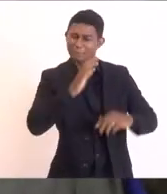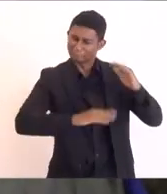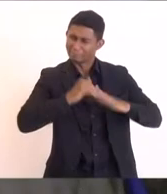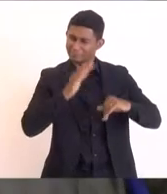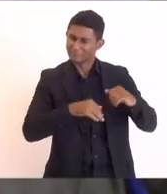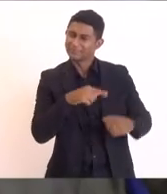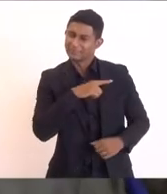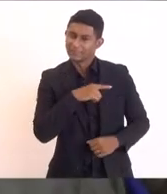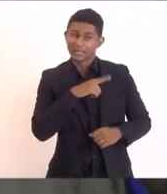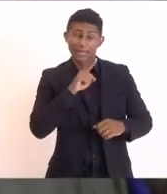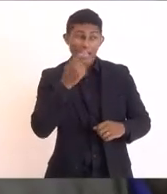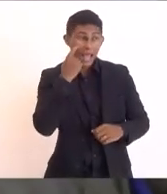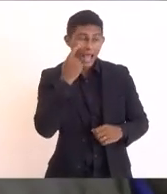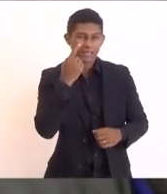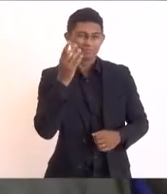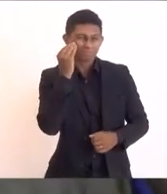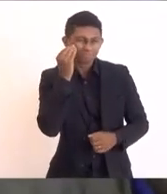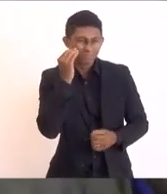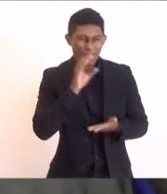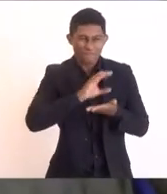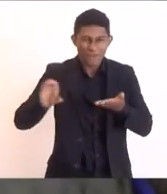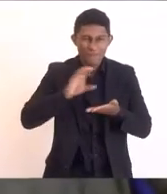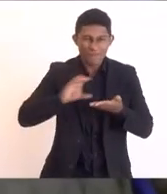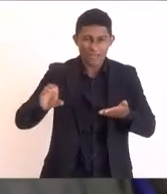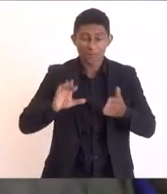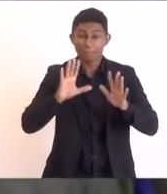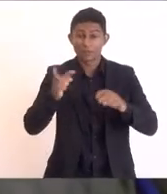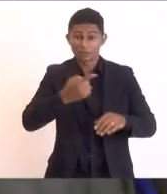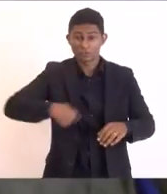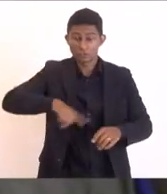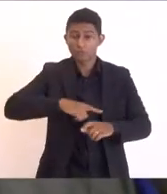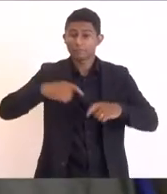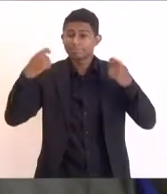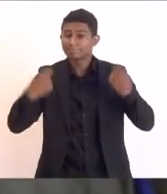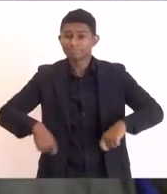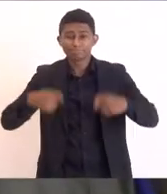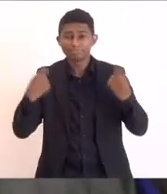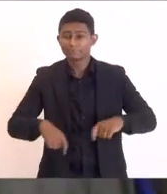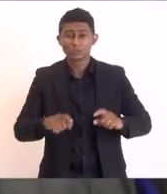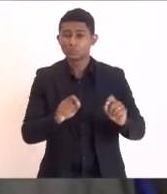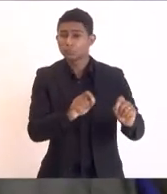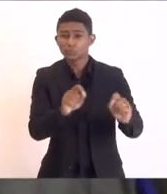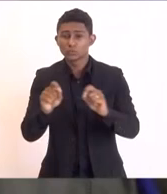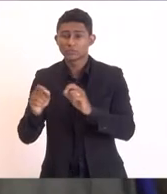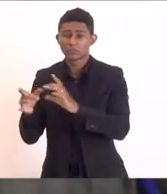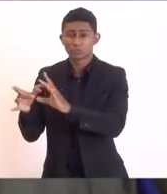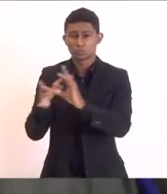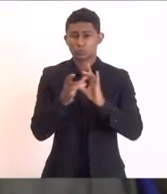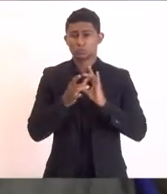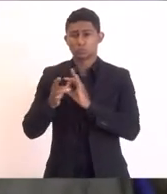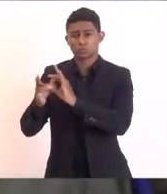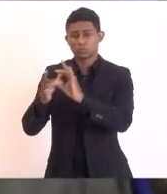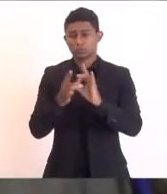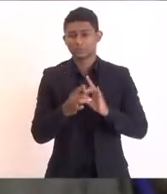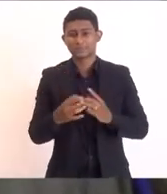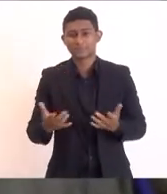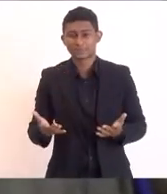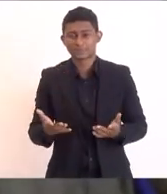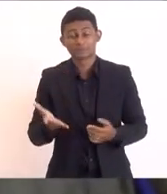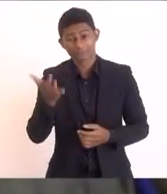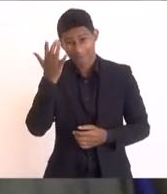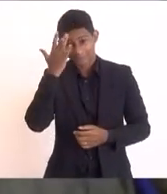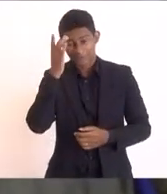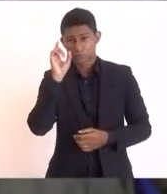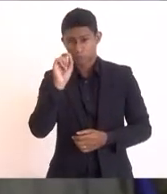série de investimentos mas a gente precisa de um new deal aqui para a nossa região da Embaixada Litoral eu acho o